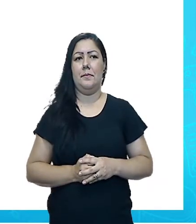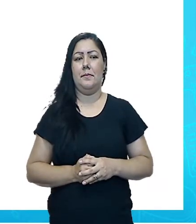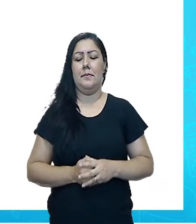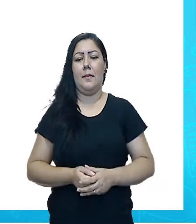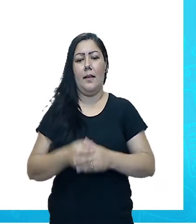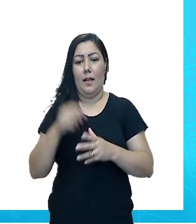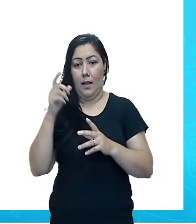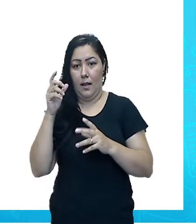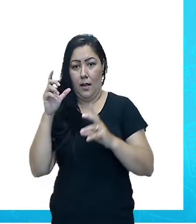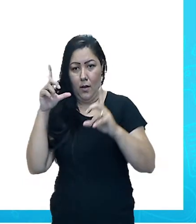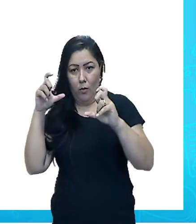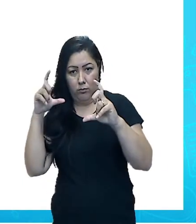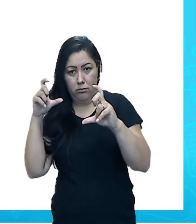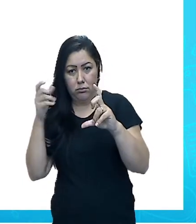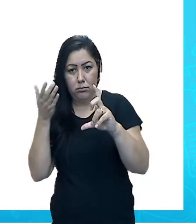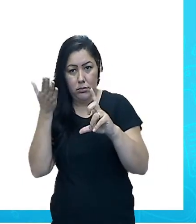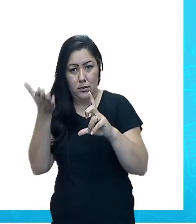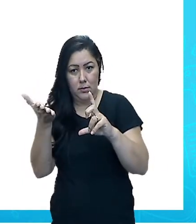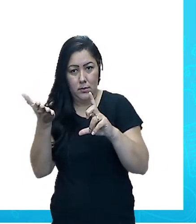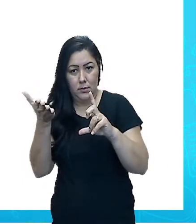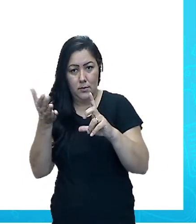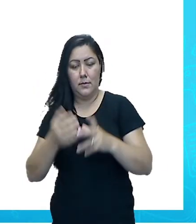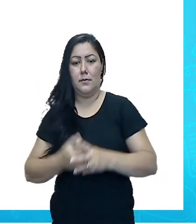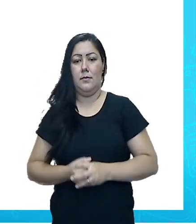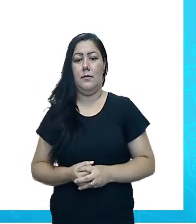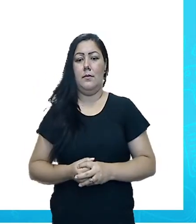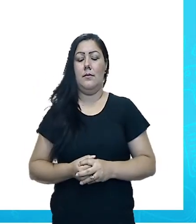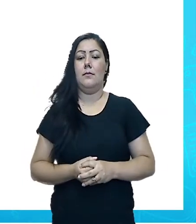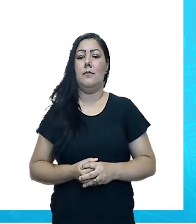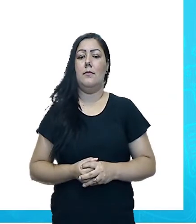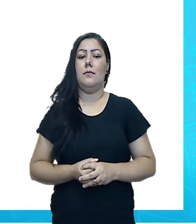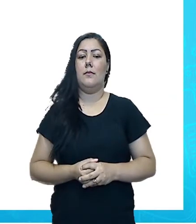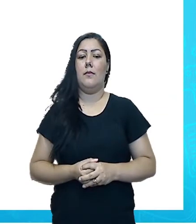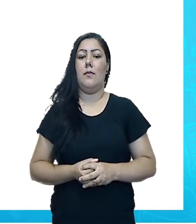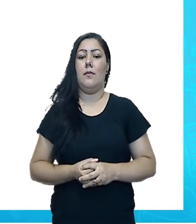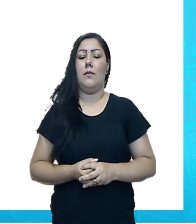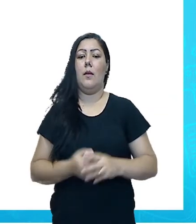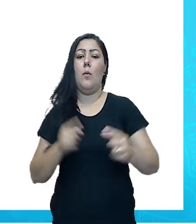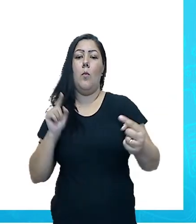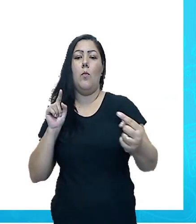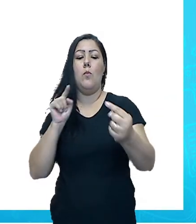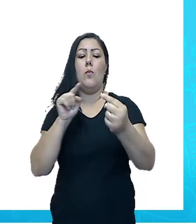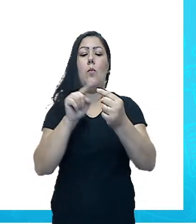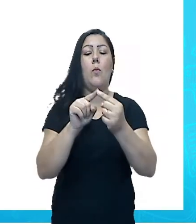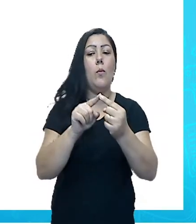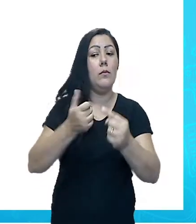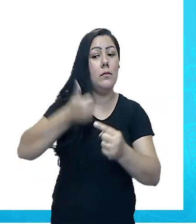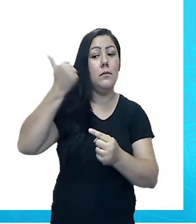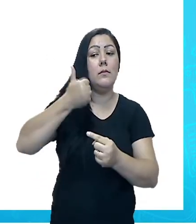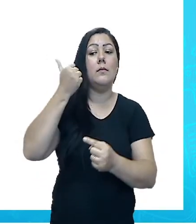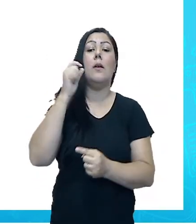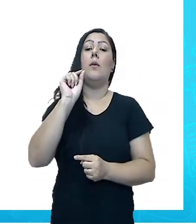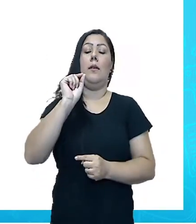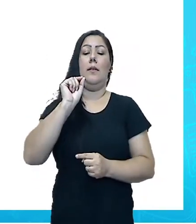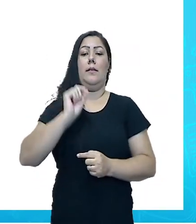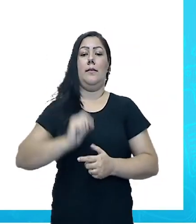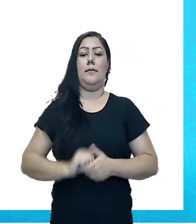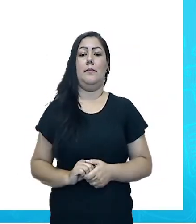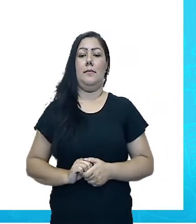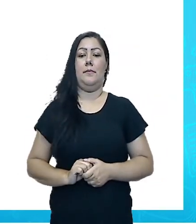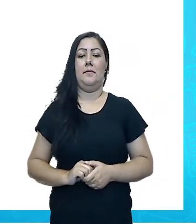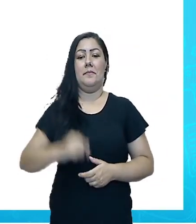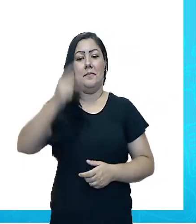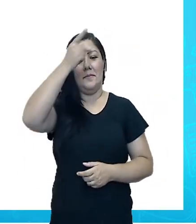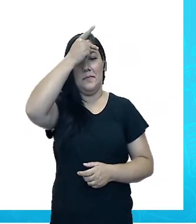Numa fotografia, você tem aquilo que é o objetivo primário. Primeiro aqui, ó, são as